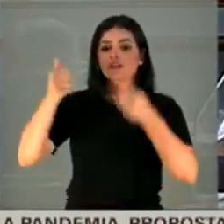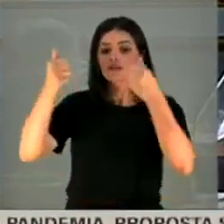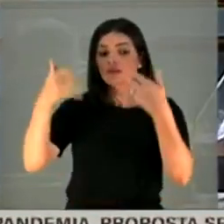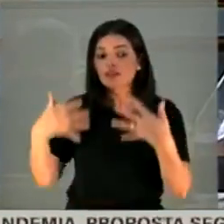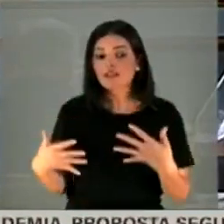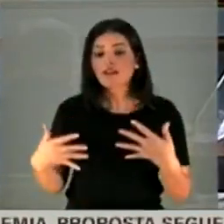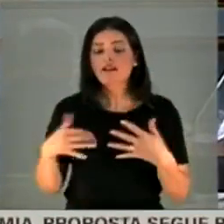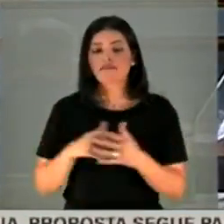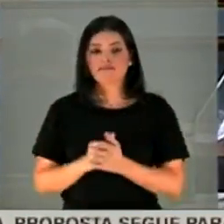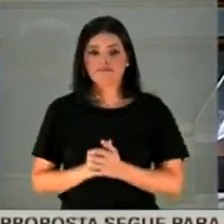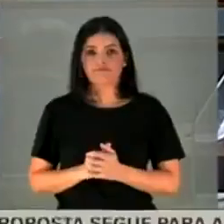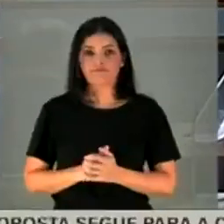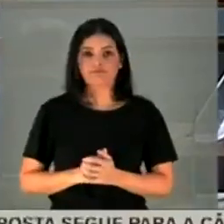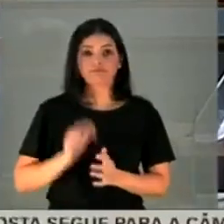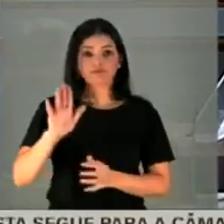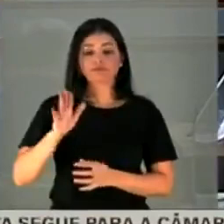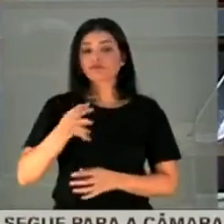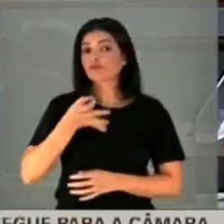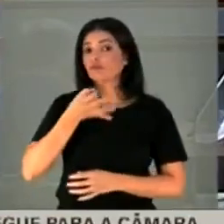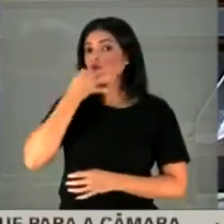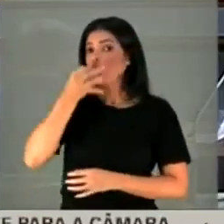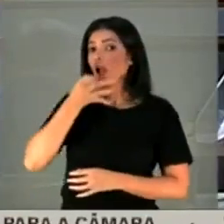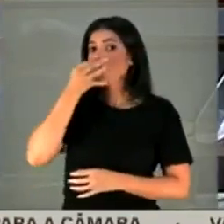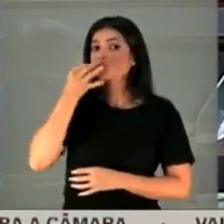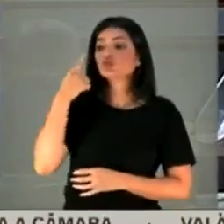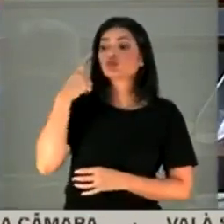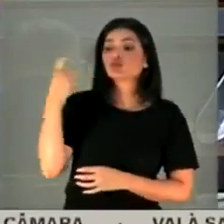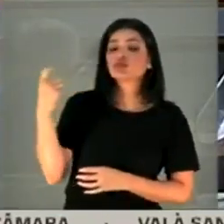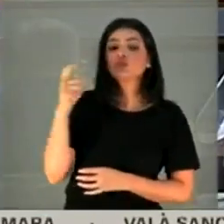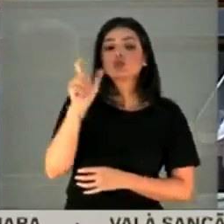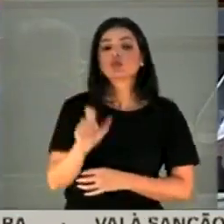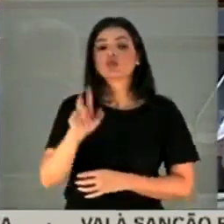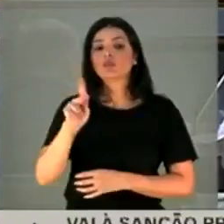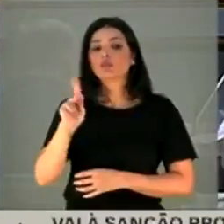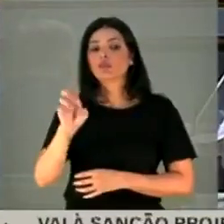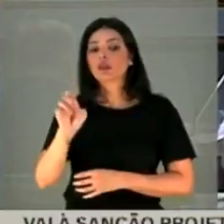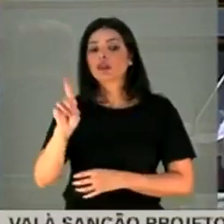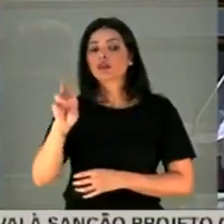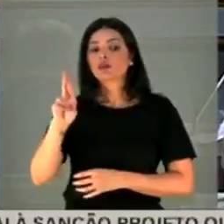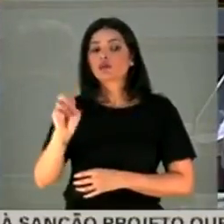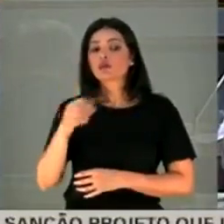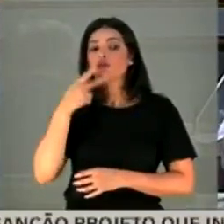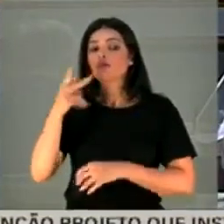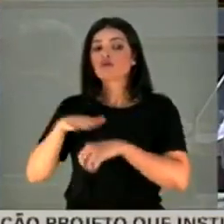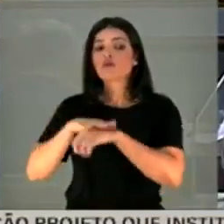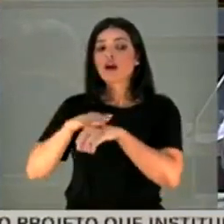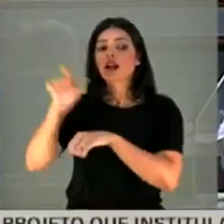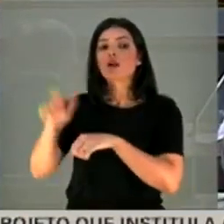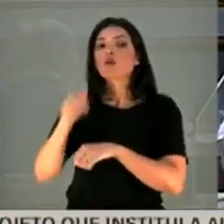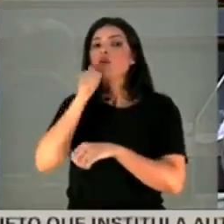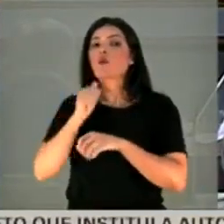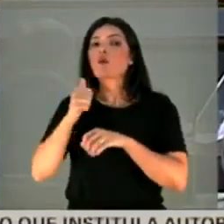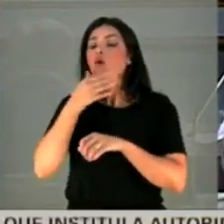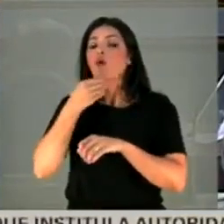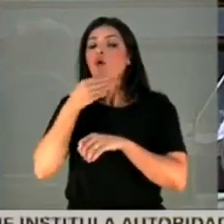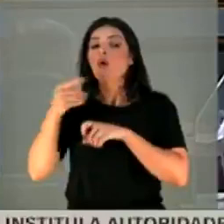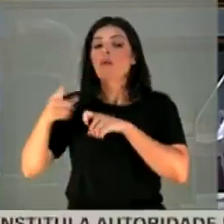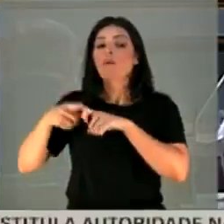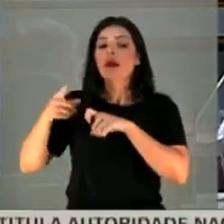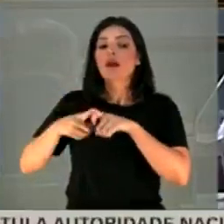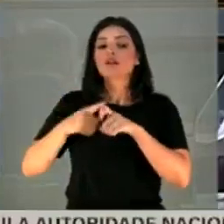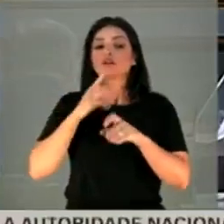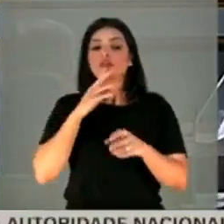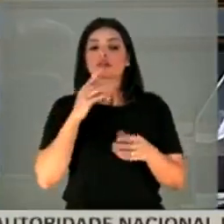esse áudio em que o depoente, doutor Pedro, fala ao telefone com o médico que denunciou a prevente